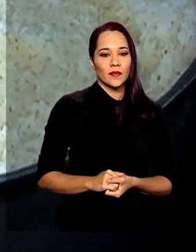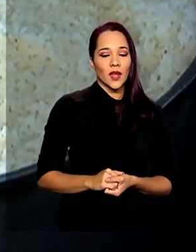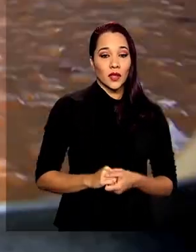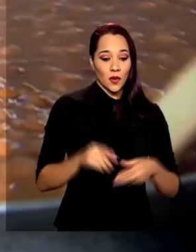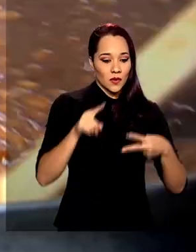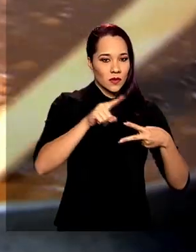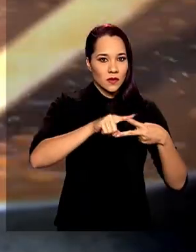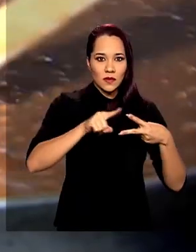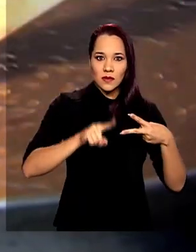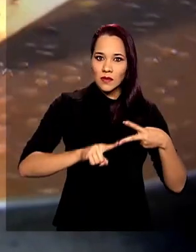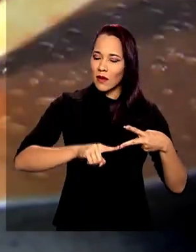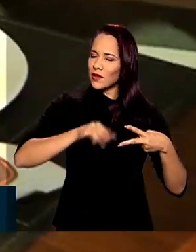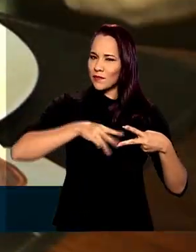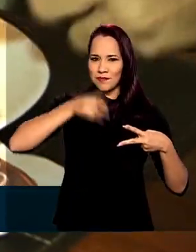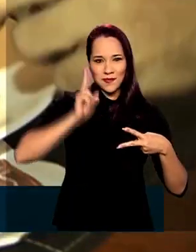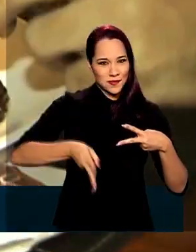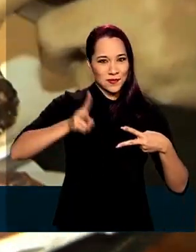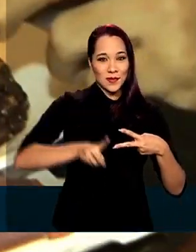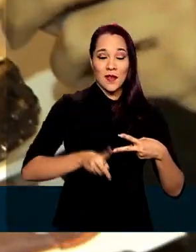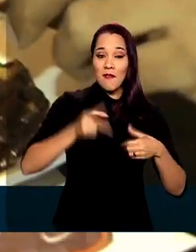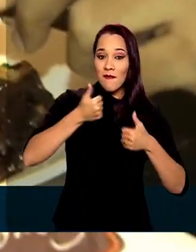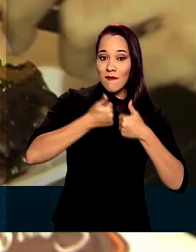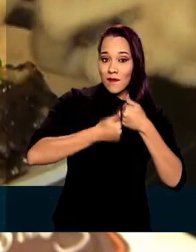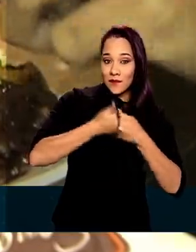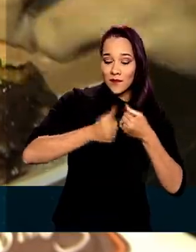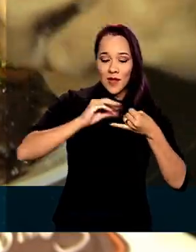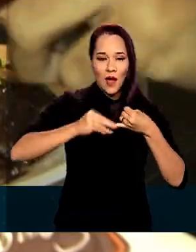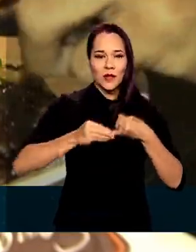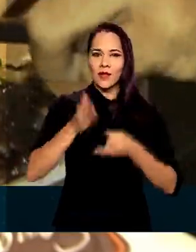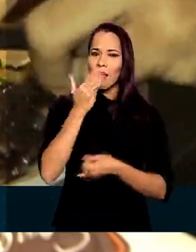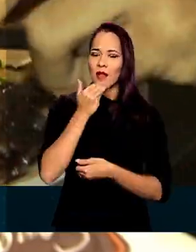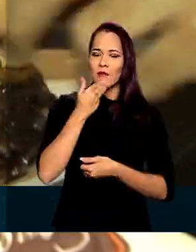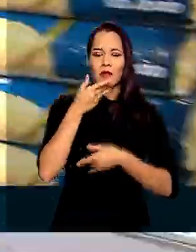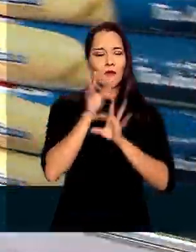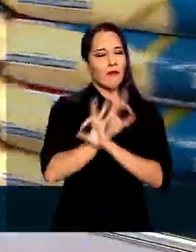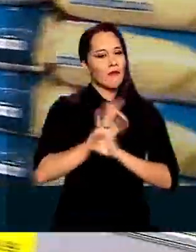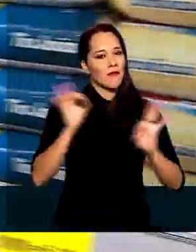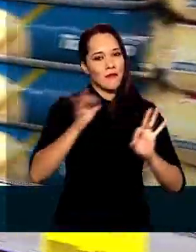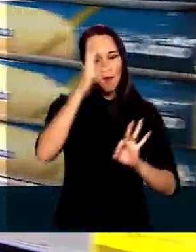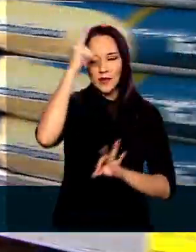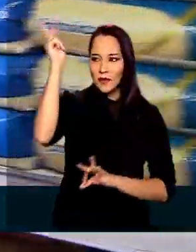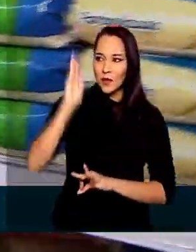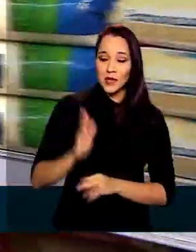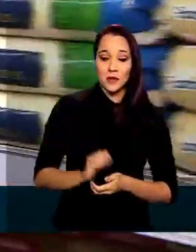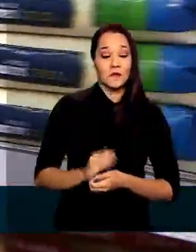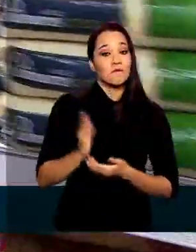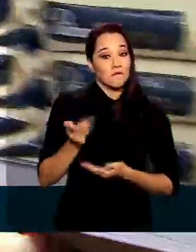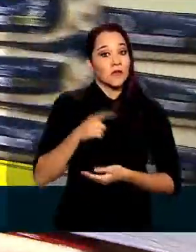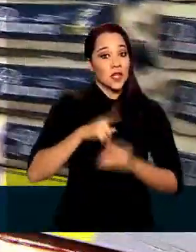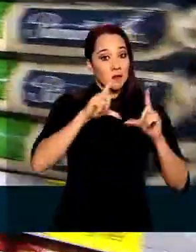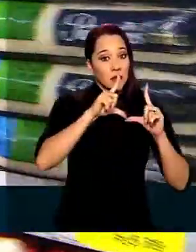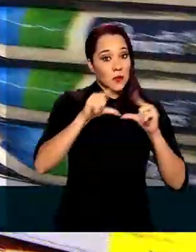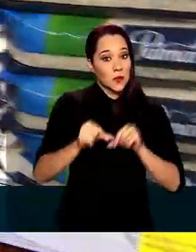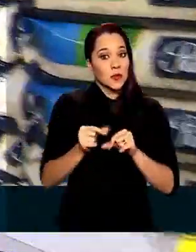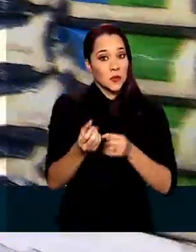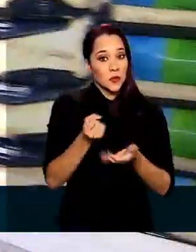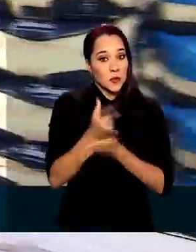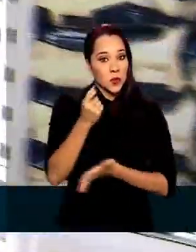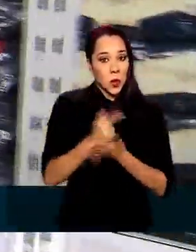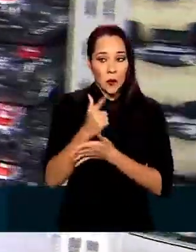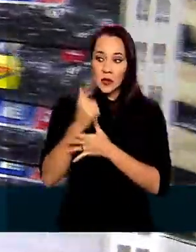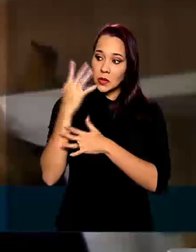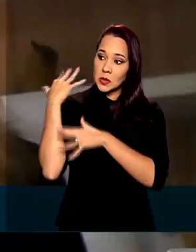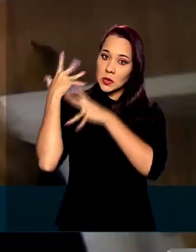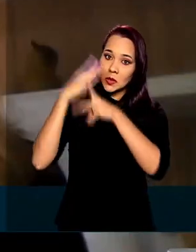dupla continua imbatível. feijão e o arroz são os alimentos preferidos do brasileiro e olha que houve redução de consumo nos últimos 10